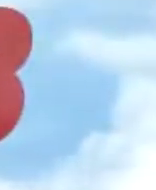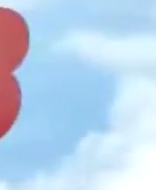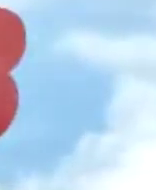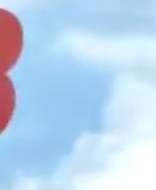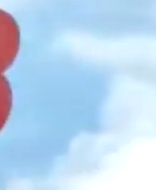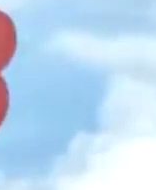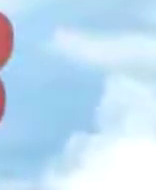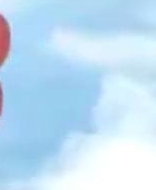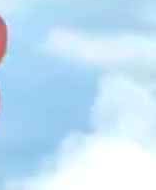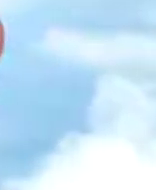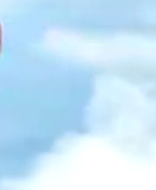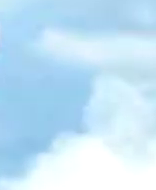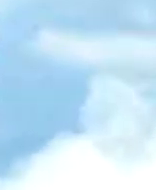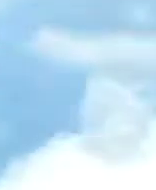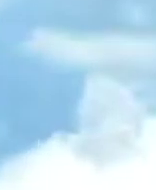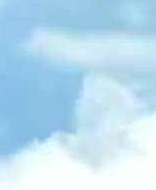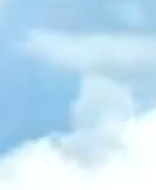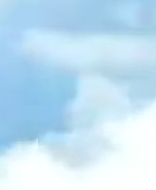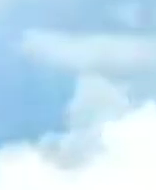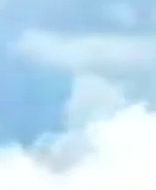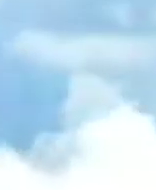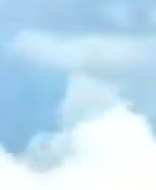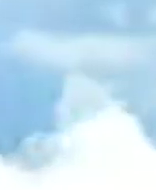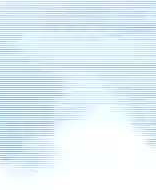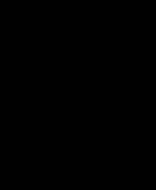seja lido e Obrigado.